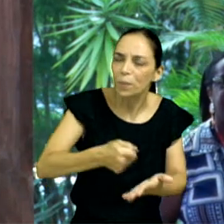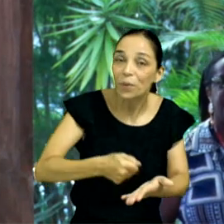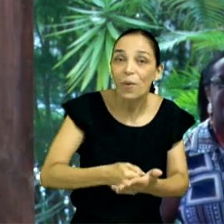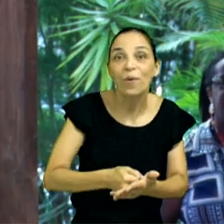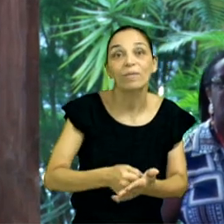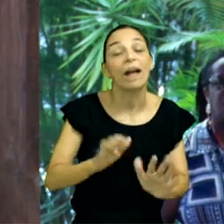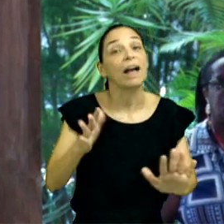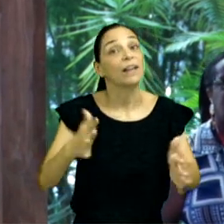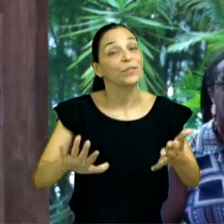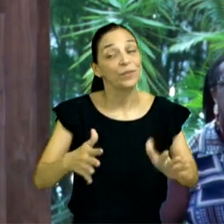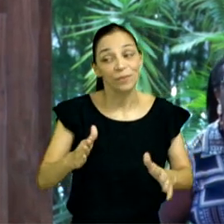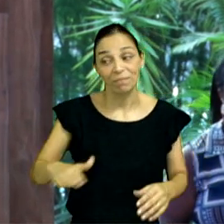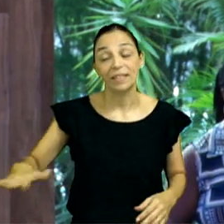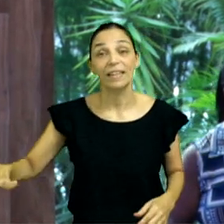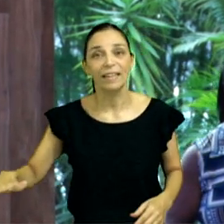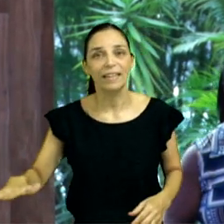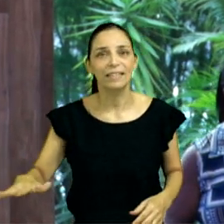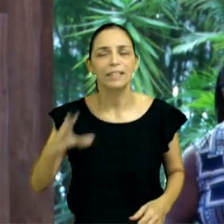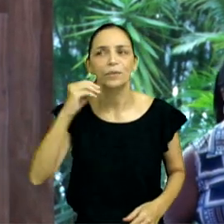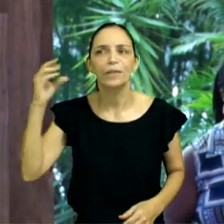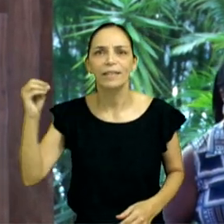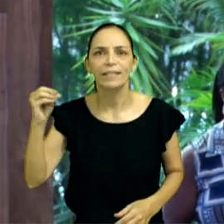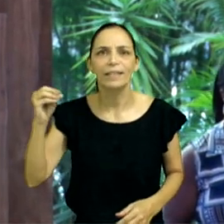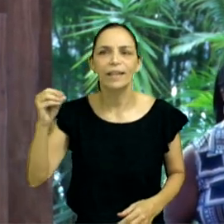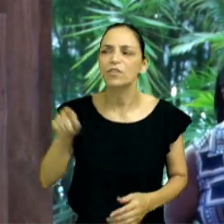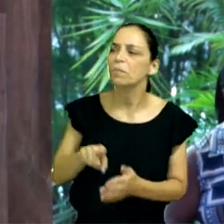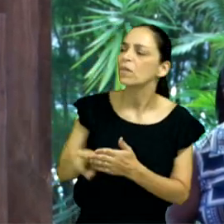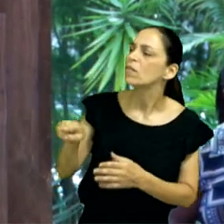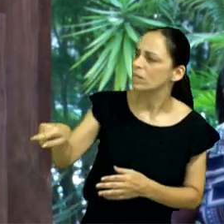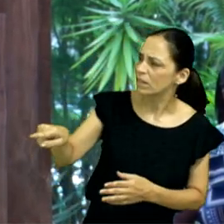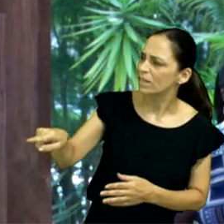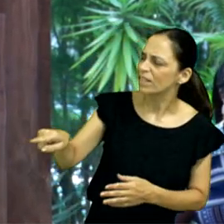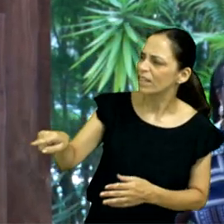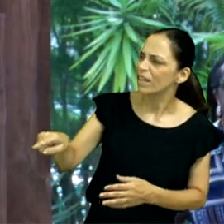Às vezes, a criança, o adolescente fala, por que você veio? Ah, meu pai me trouxe.